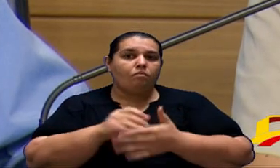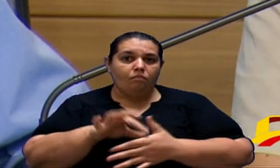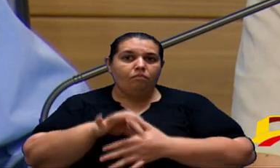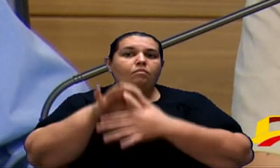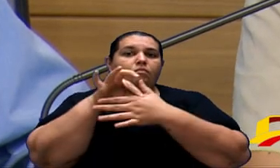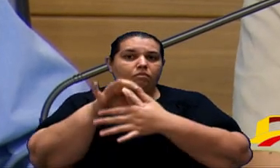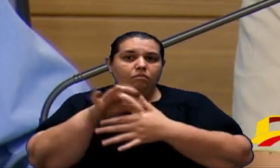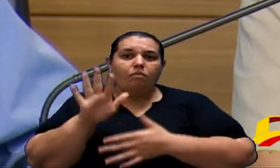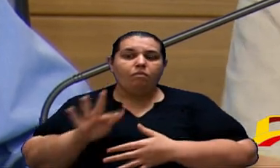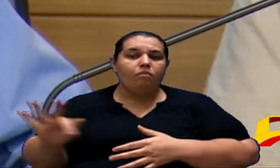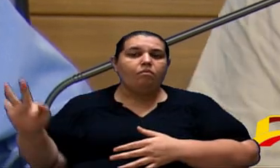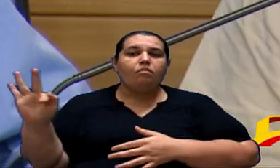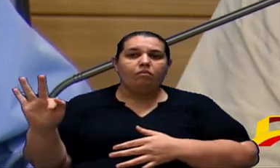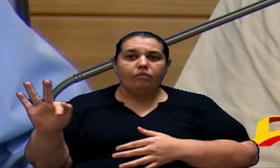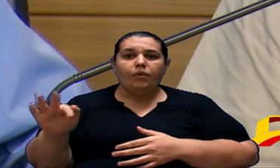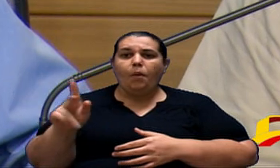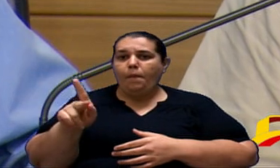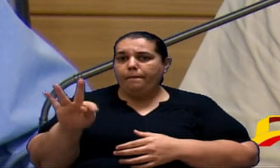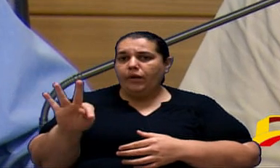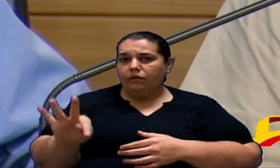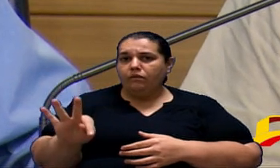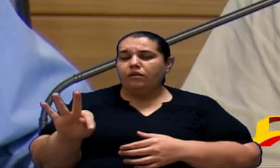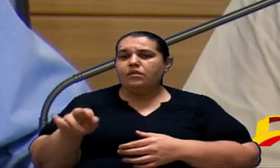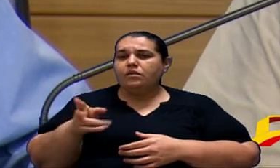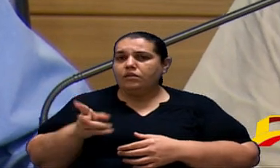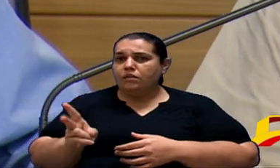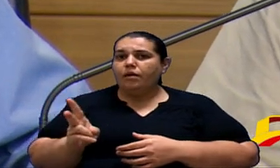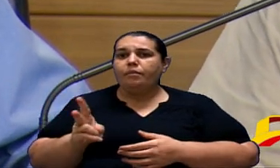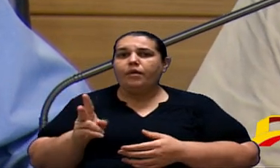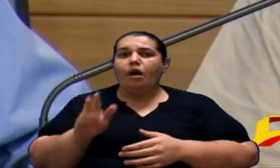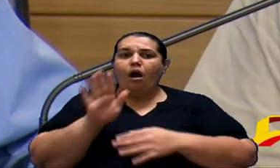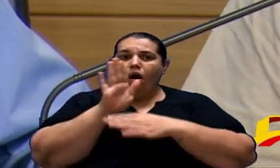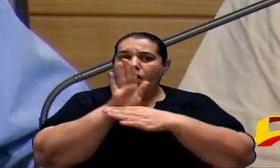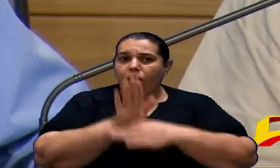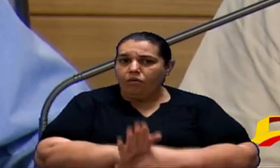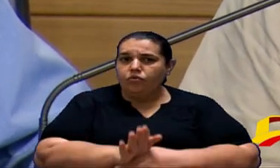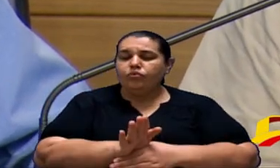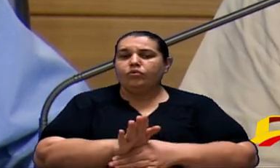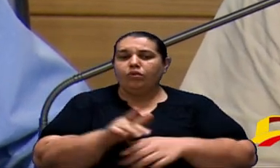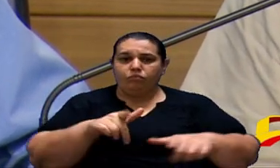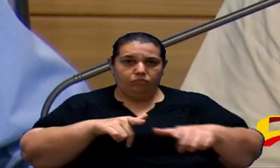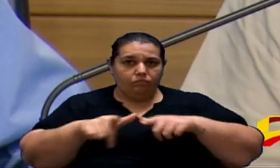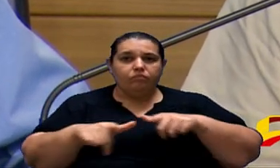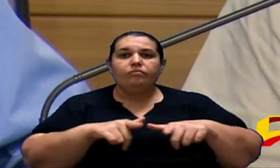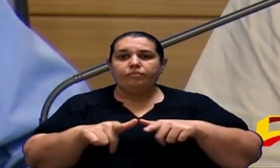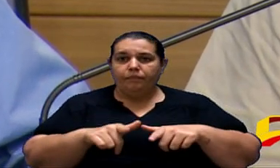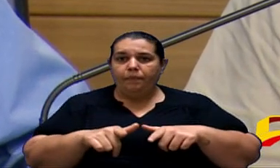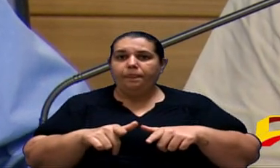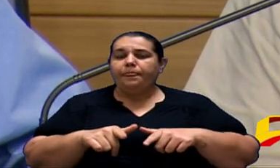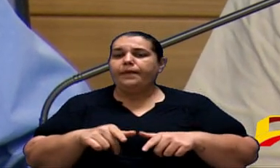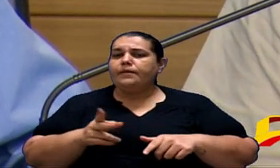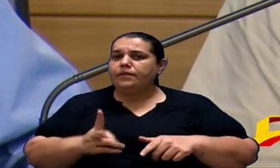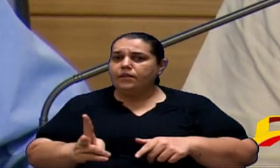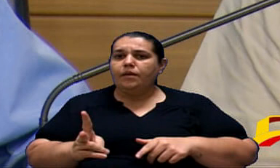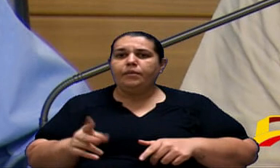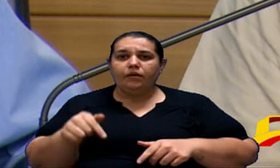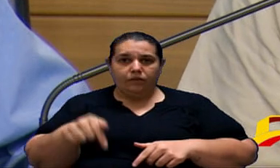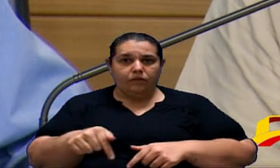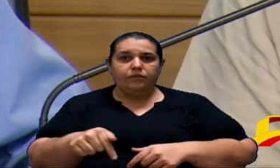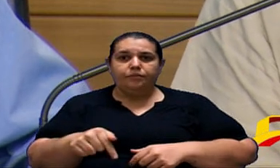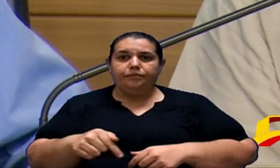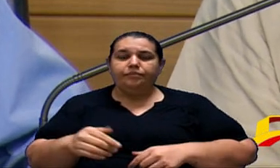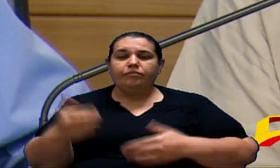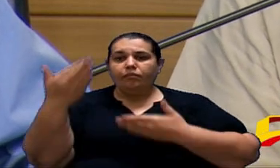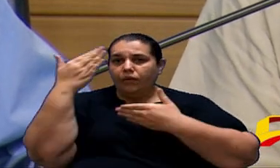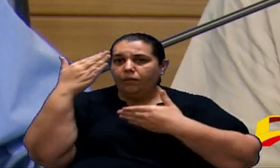federais para que o nosso partido nossa bancada esteja à disposição pode contar e nós estamos aqui de sentinela para isso obrigado Luiz